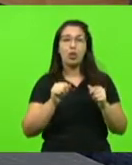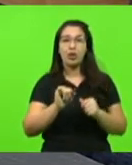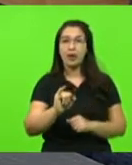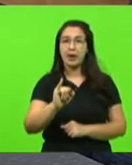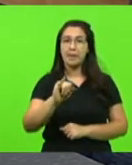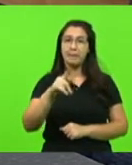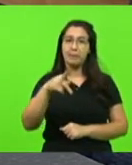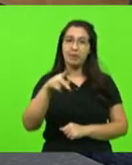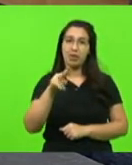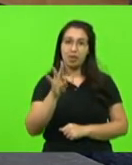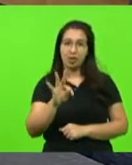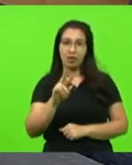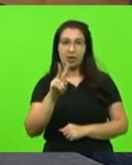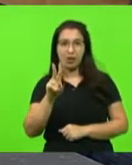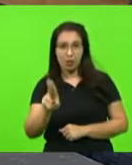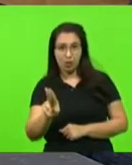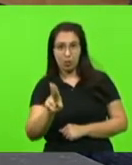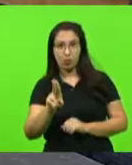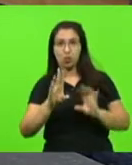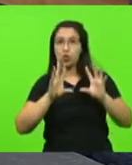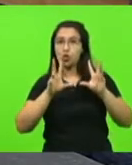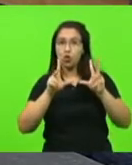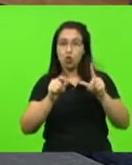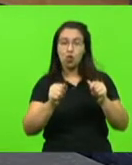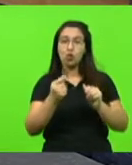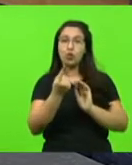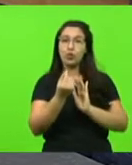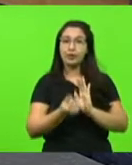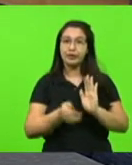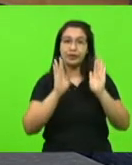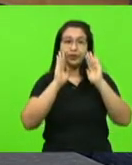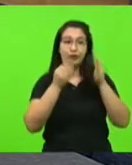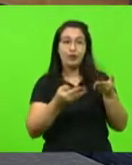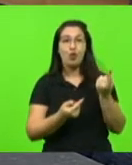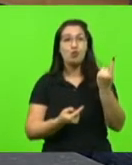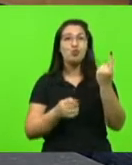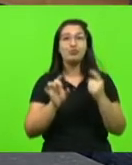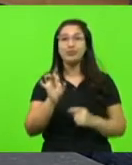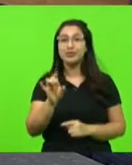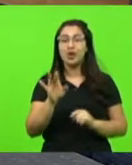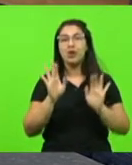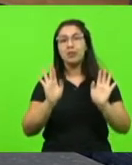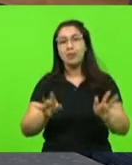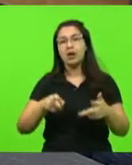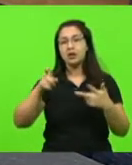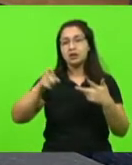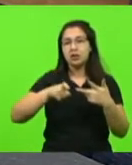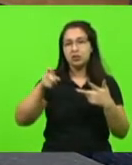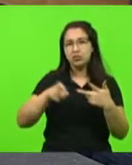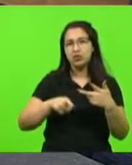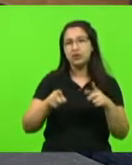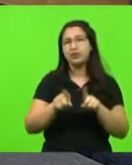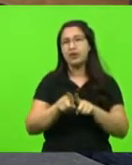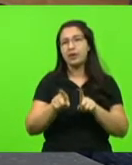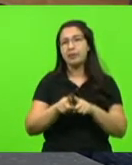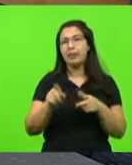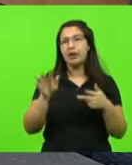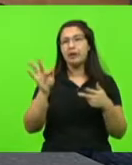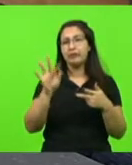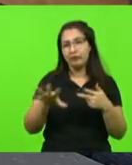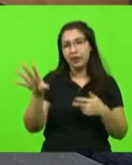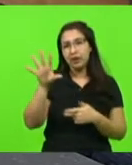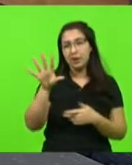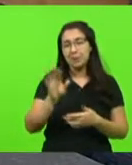cumprir com outras obrigações? Da mesma forma, no Poder Executivo Estadual e Federal. Além disso,